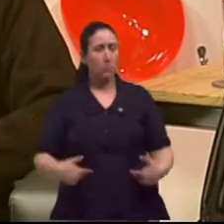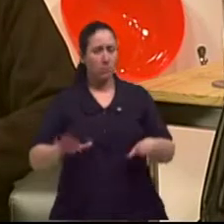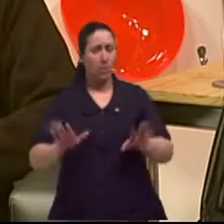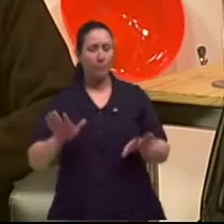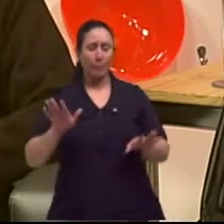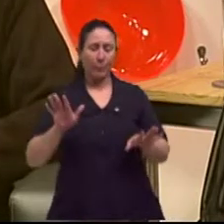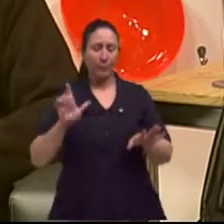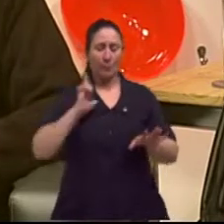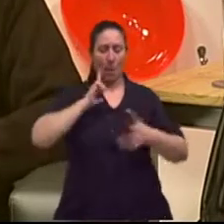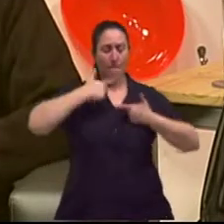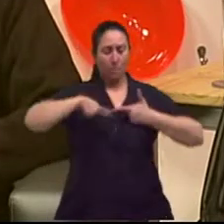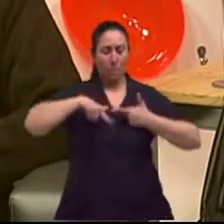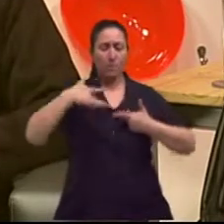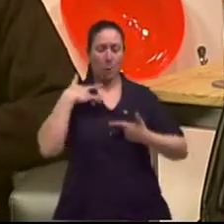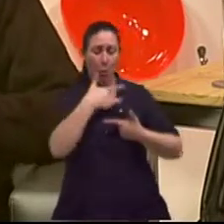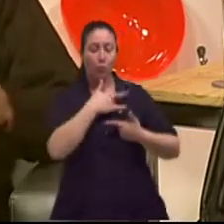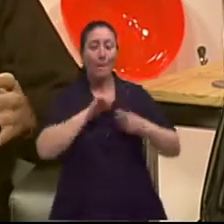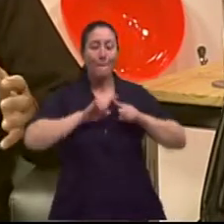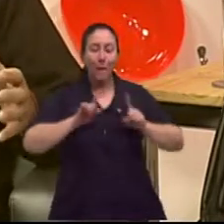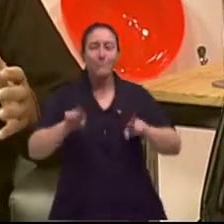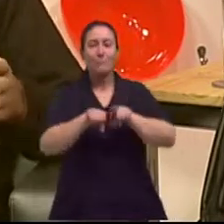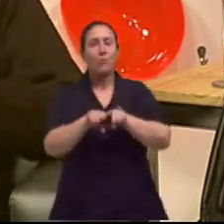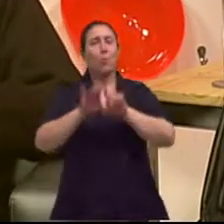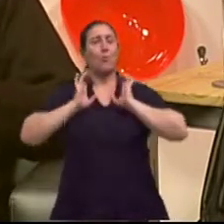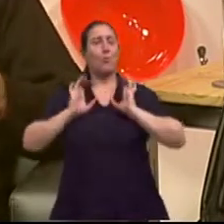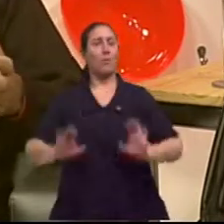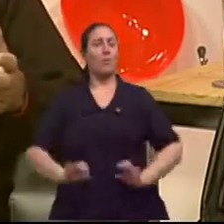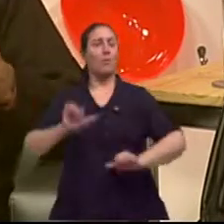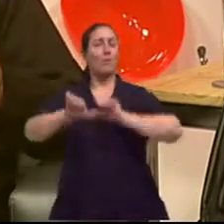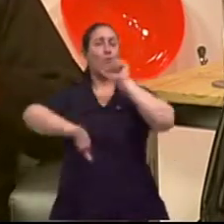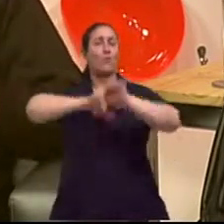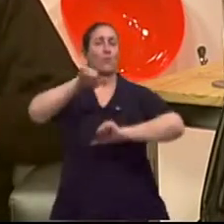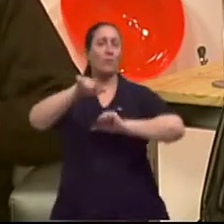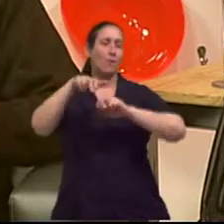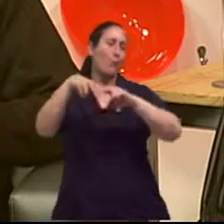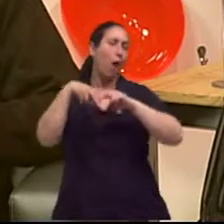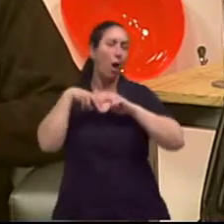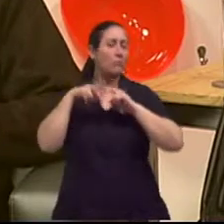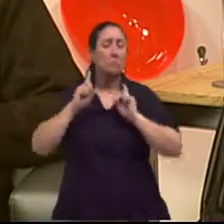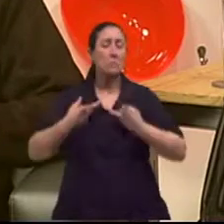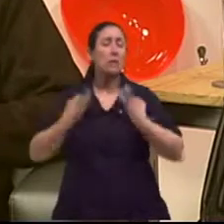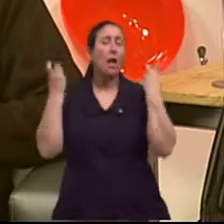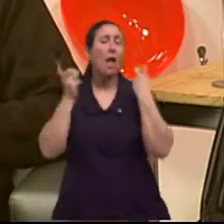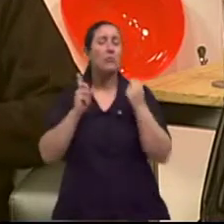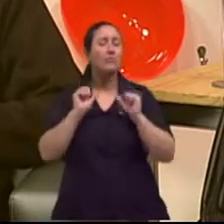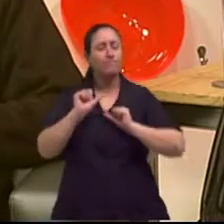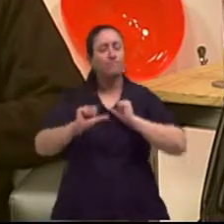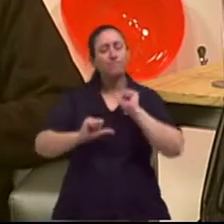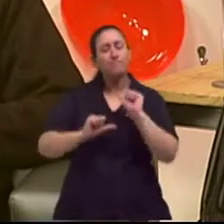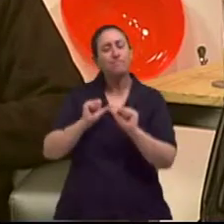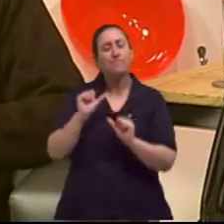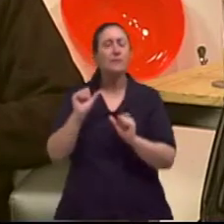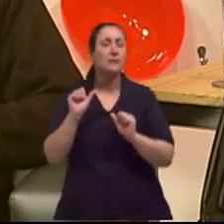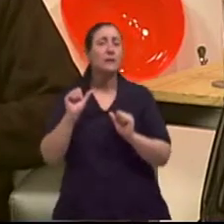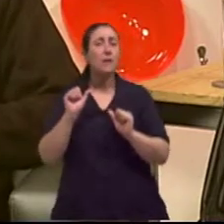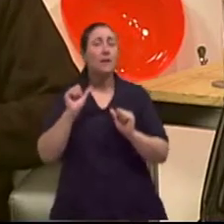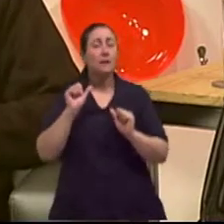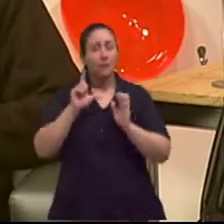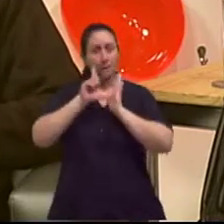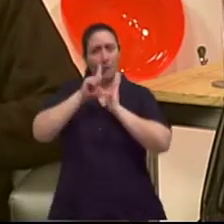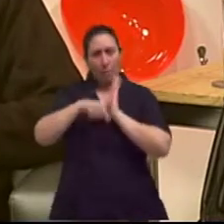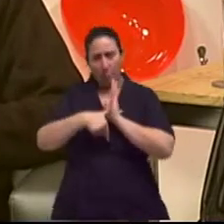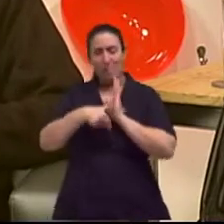comportamental. Então, as pessoas mudam, elas não percebem, mas de acordo com a forma